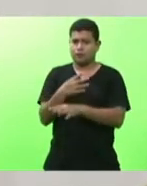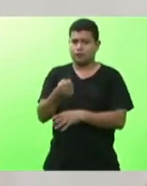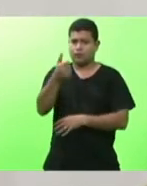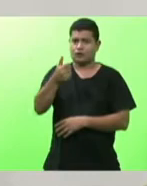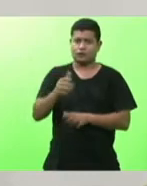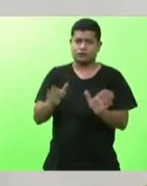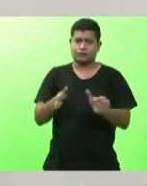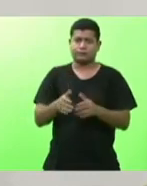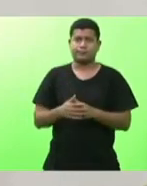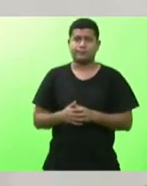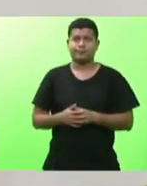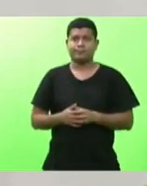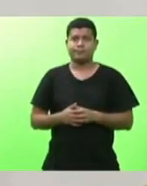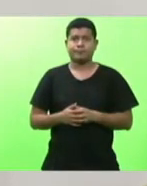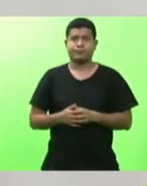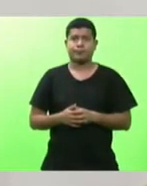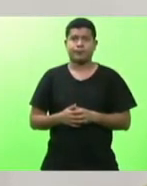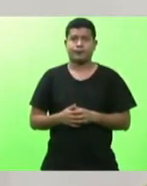senhor presidente.